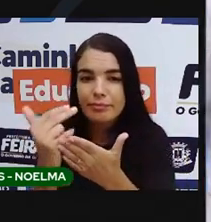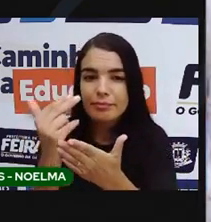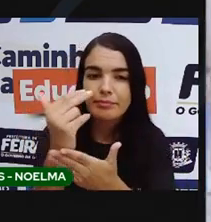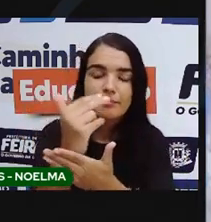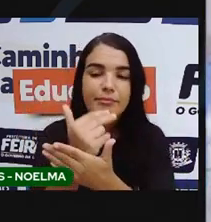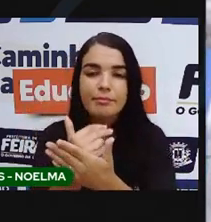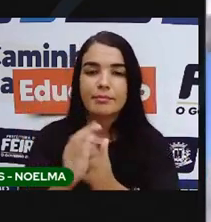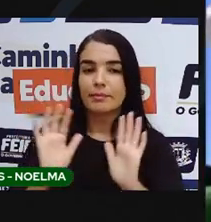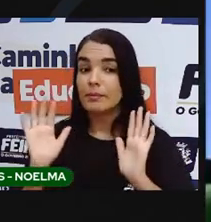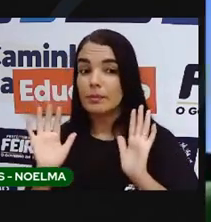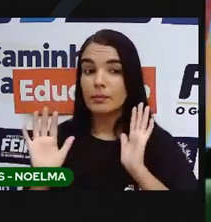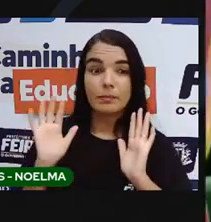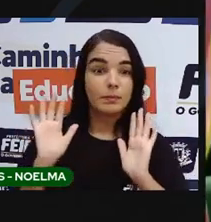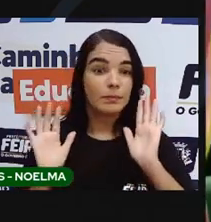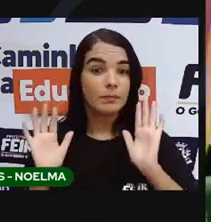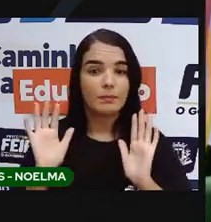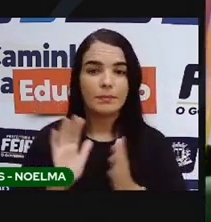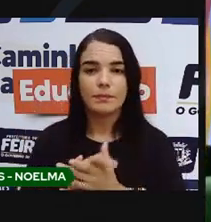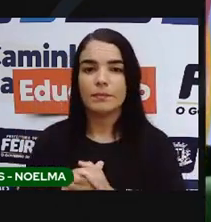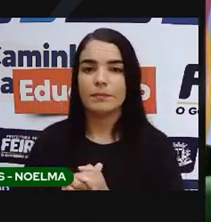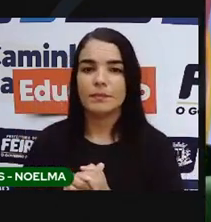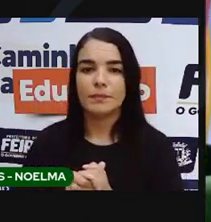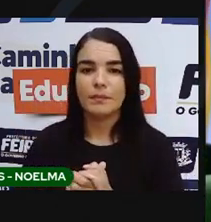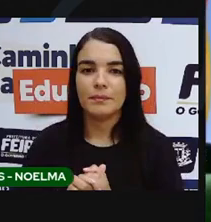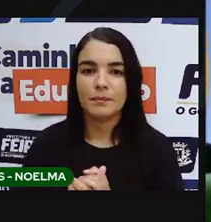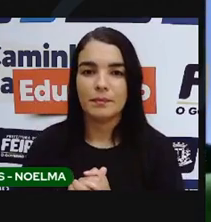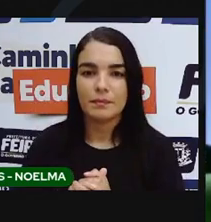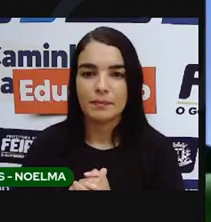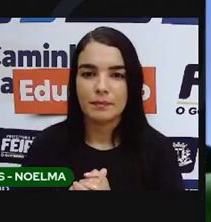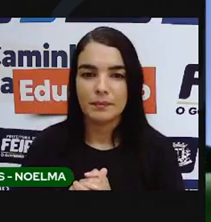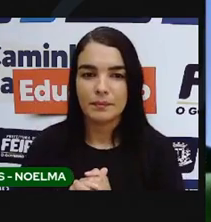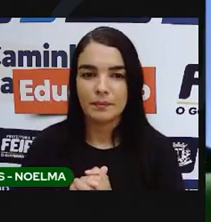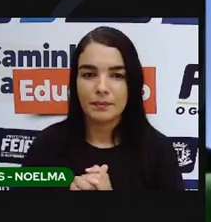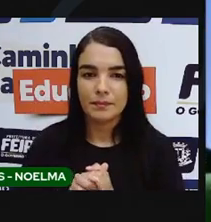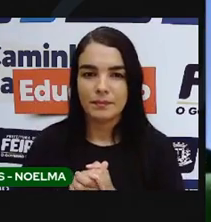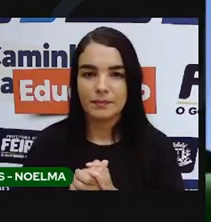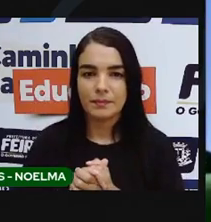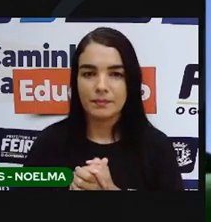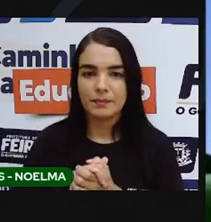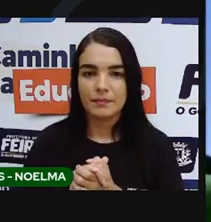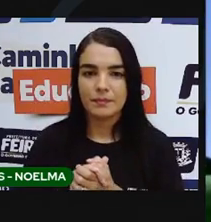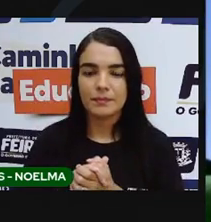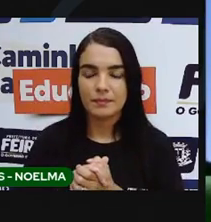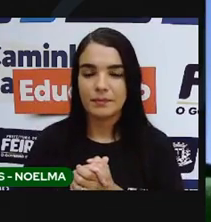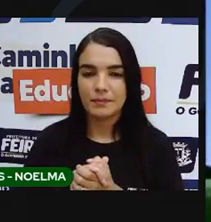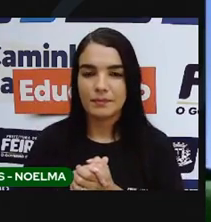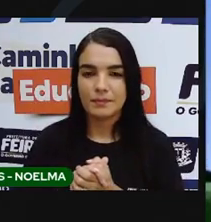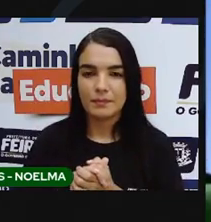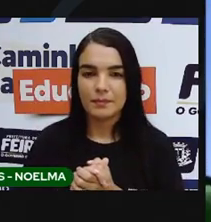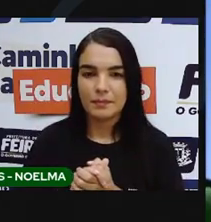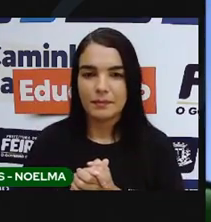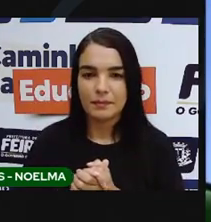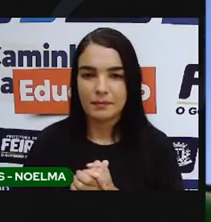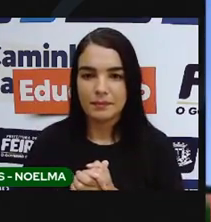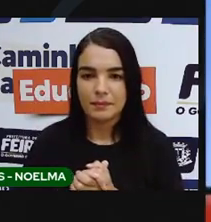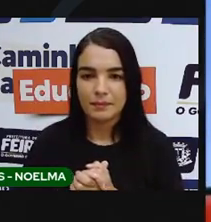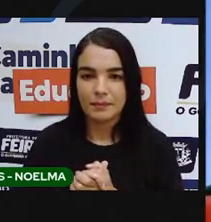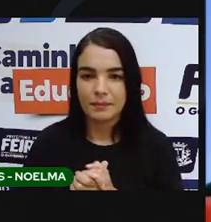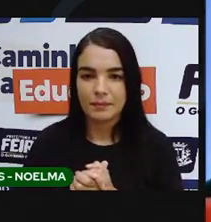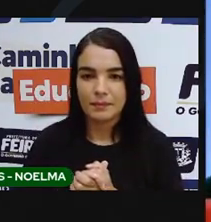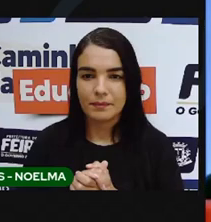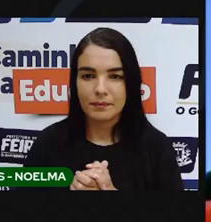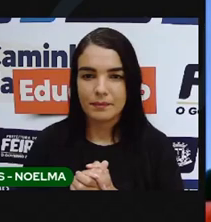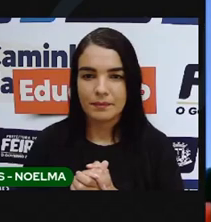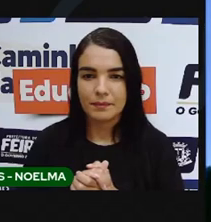virando, todo mundo consegue ver. não. Deixa eu passar, eu vou botar em cima do baú. não, Eu pego na minha licença. daqui.